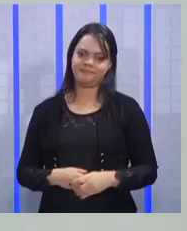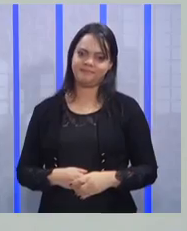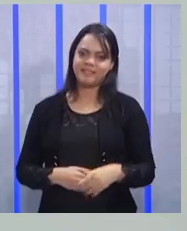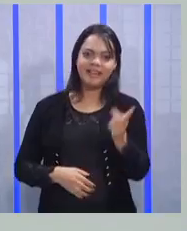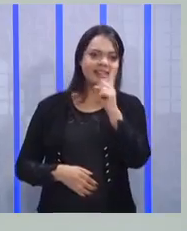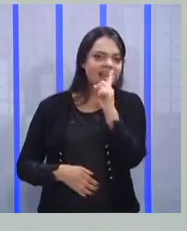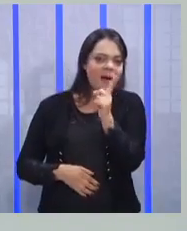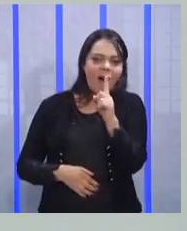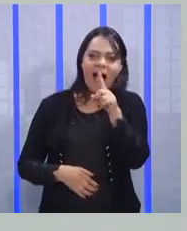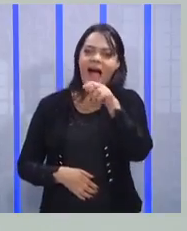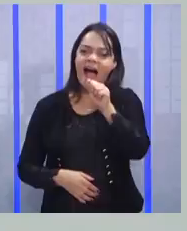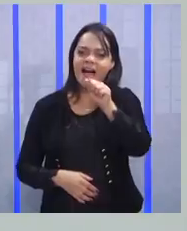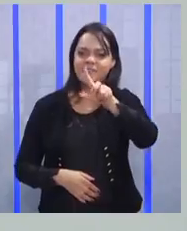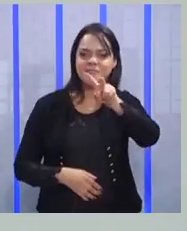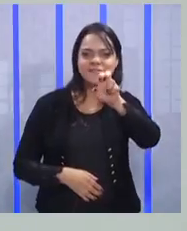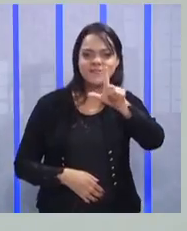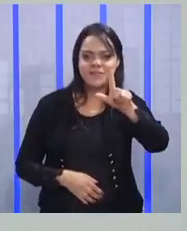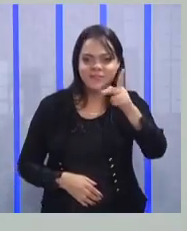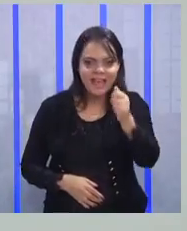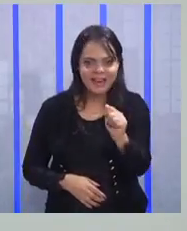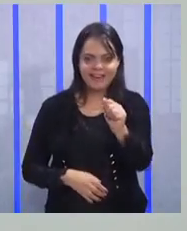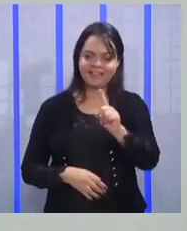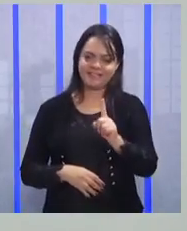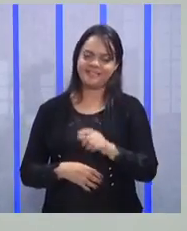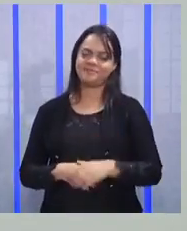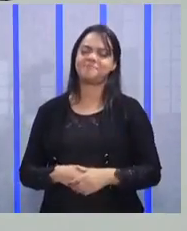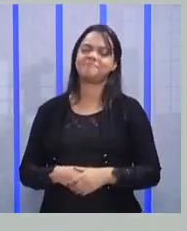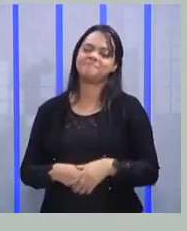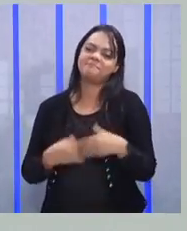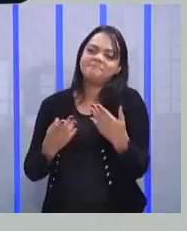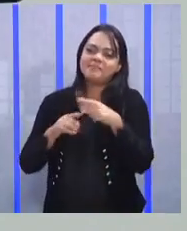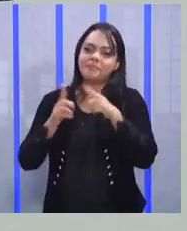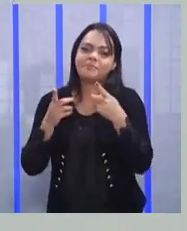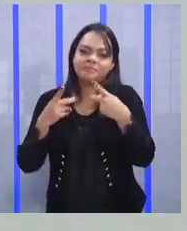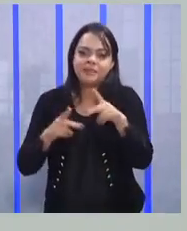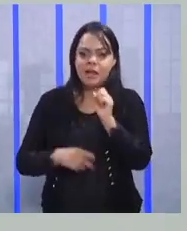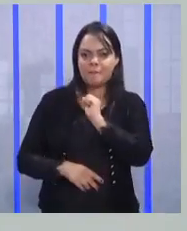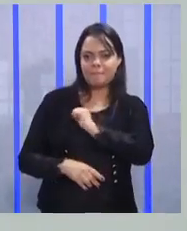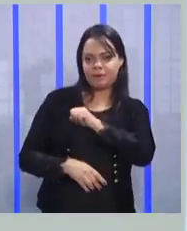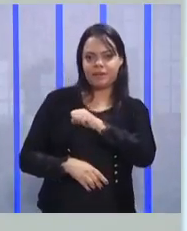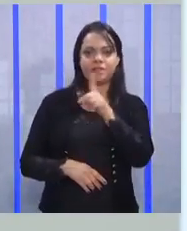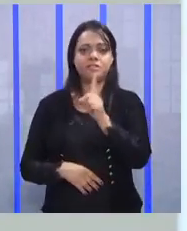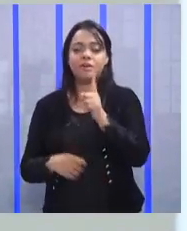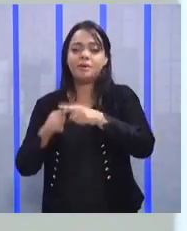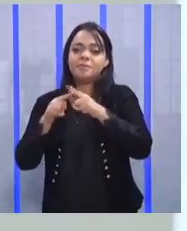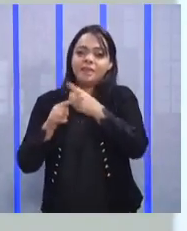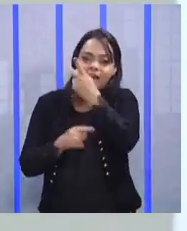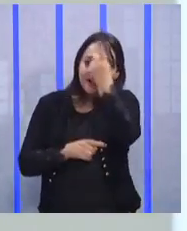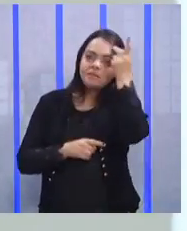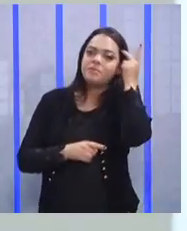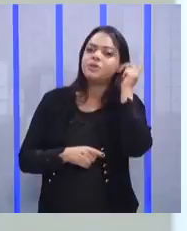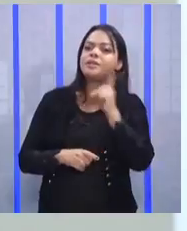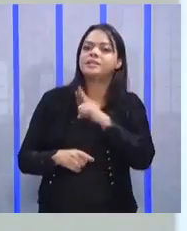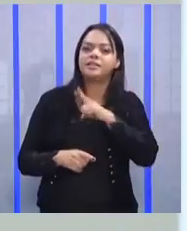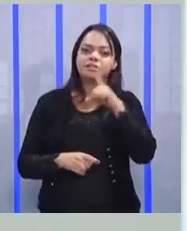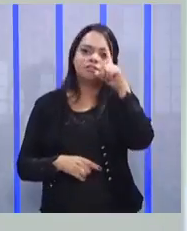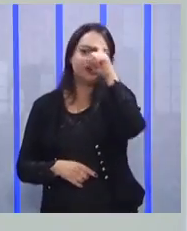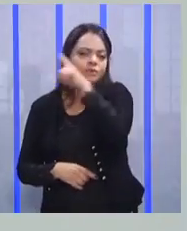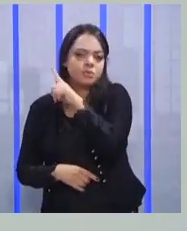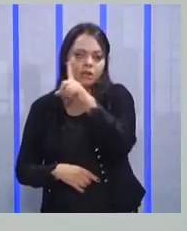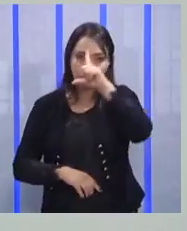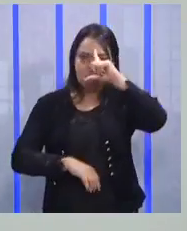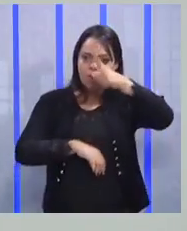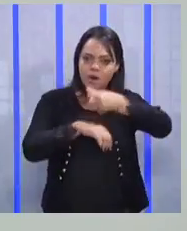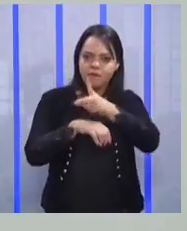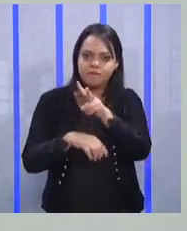Não é, a véia? Mas isso não é maldade, assim. É porque as pessoas têm limitação. E o líder, quando vai fazer